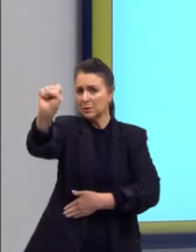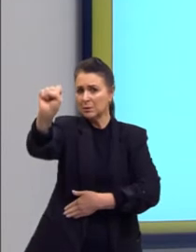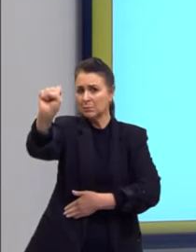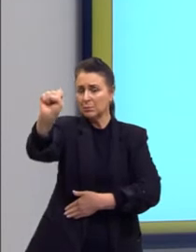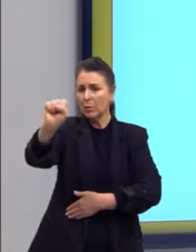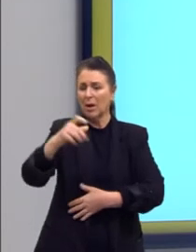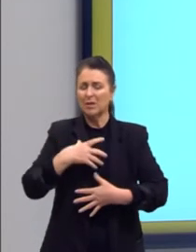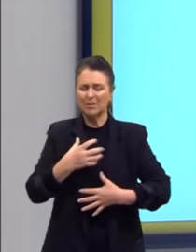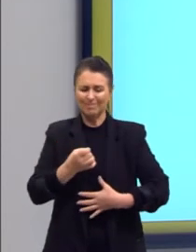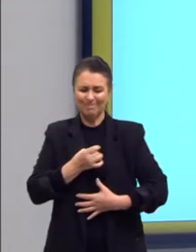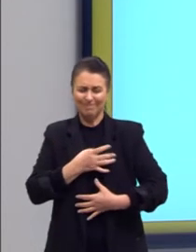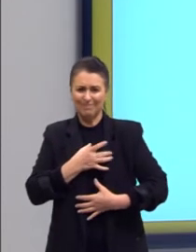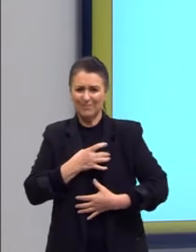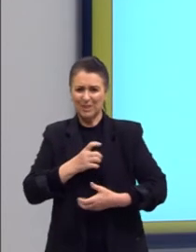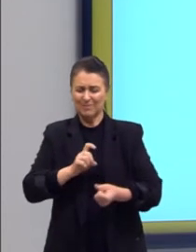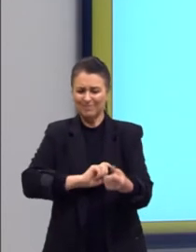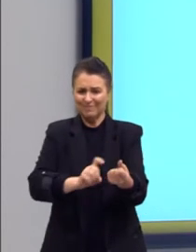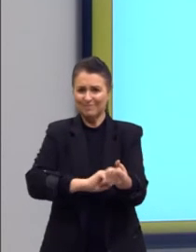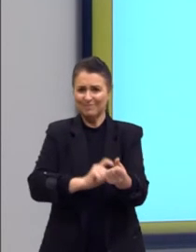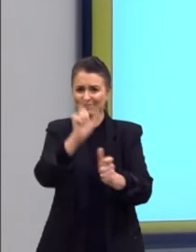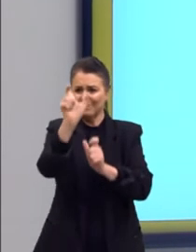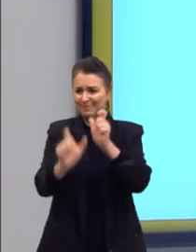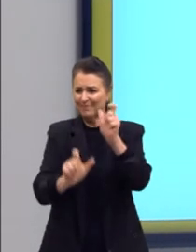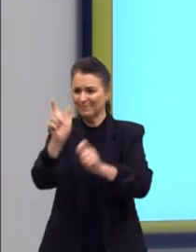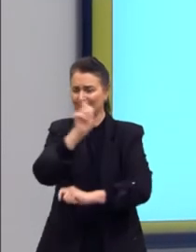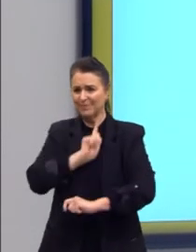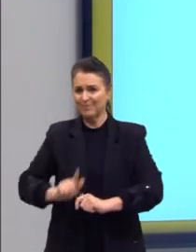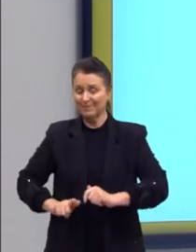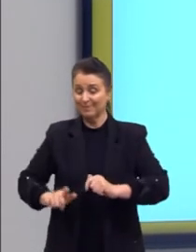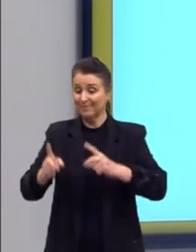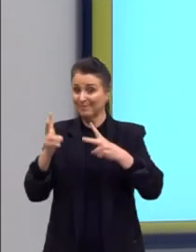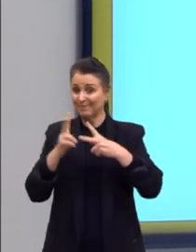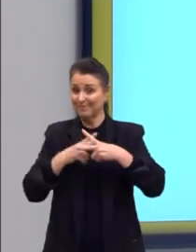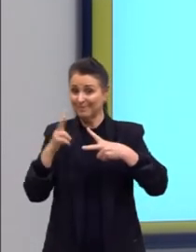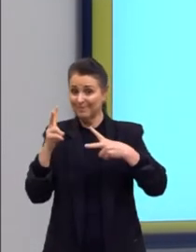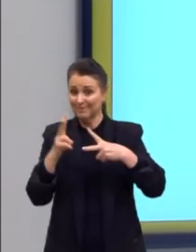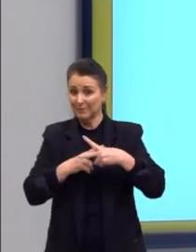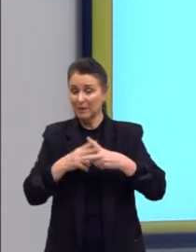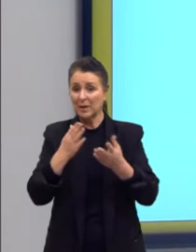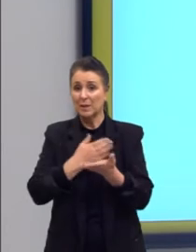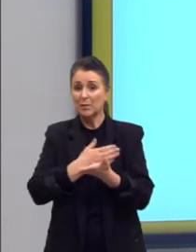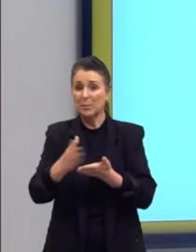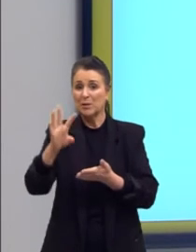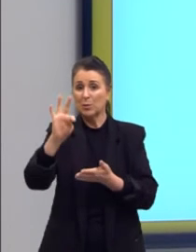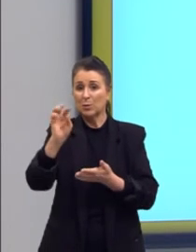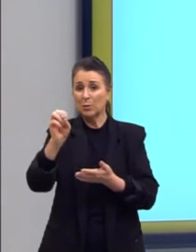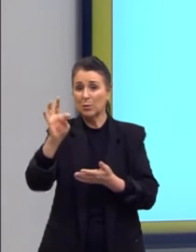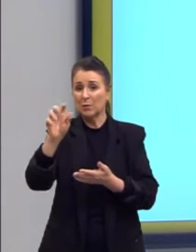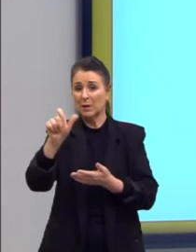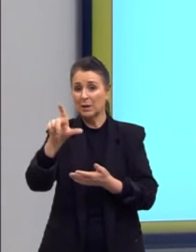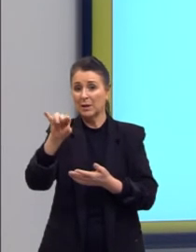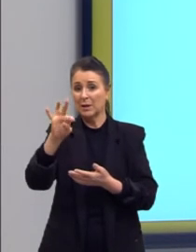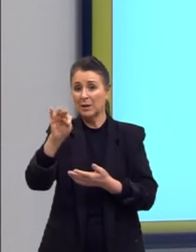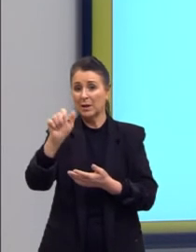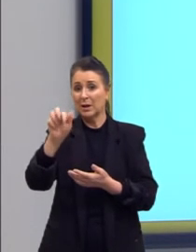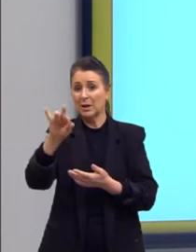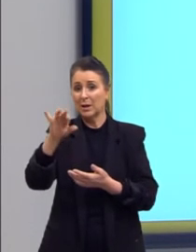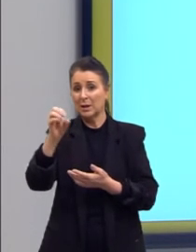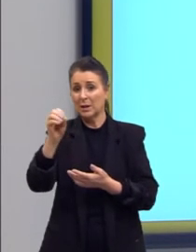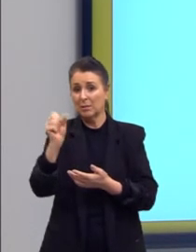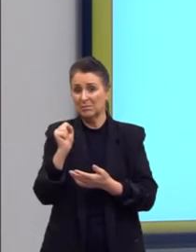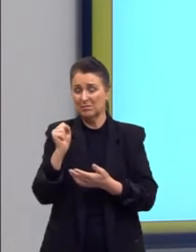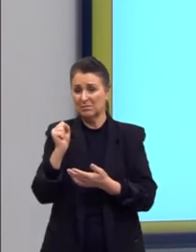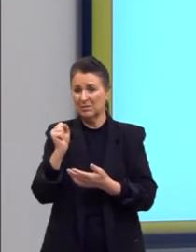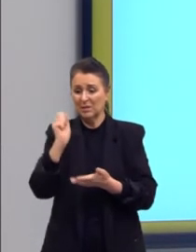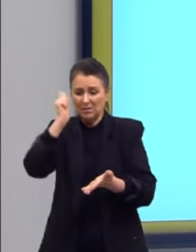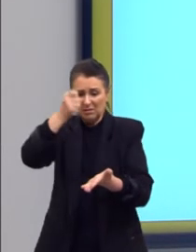trabalhadores e esses governos que começam a se tornar totalitários, começam a um autoritarismo extremo, de querer controlar